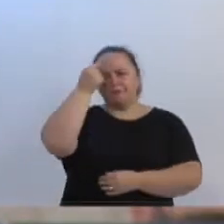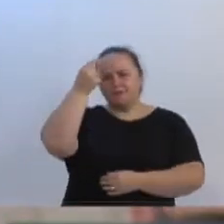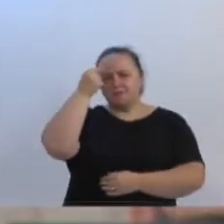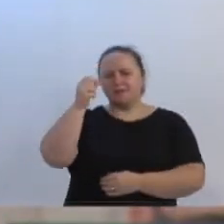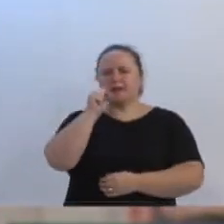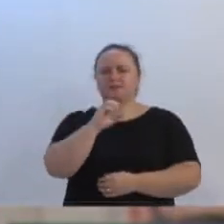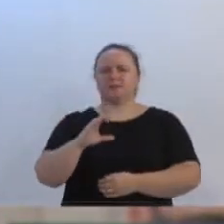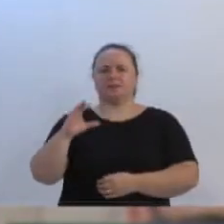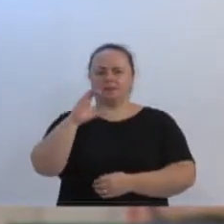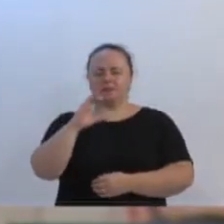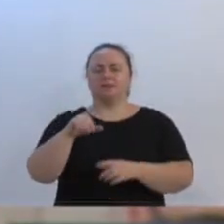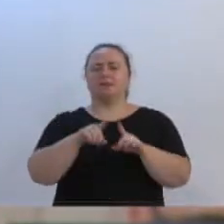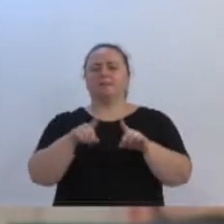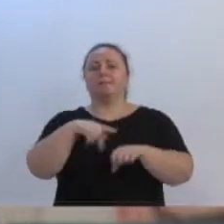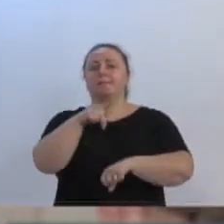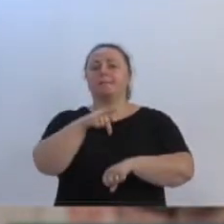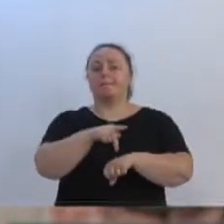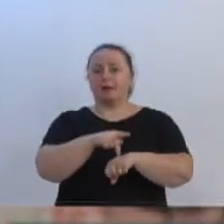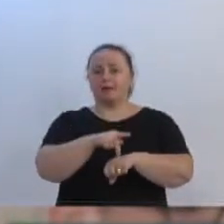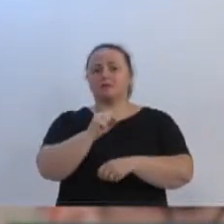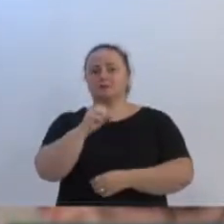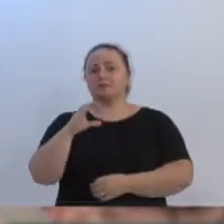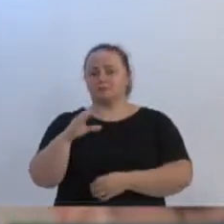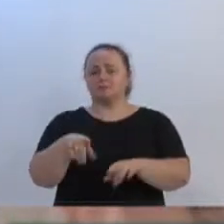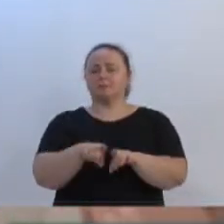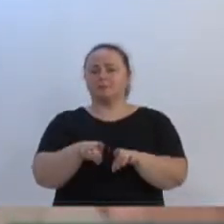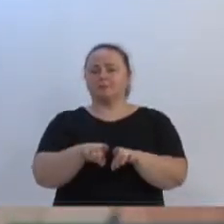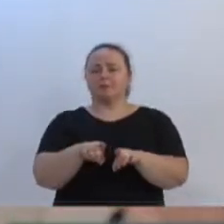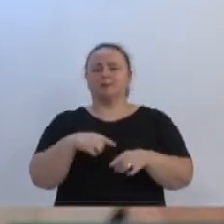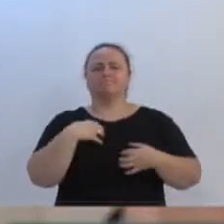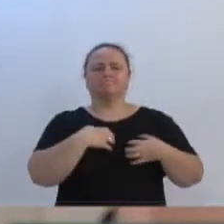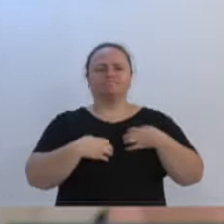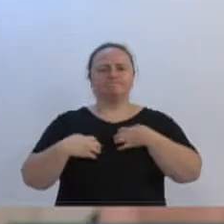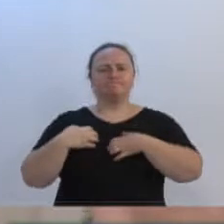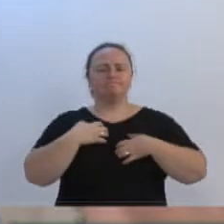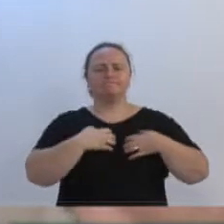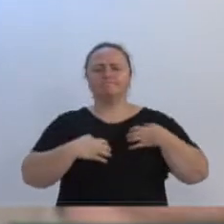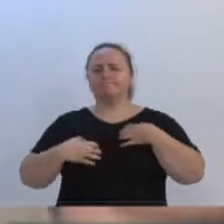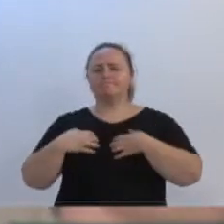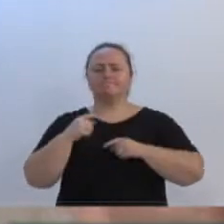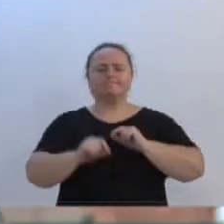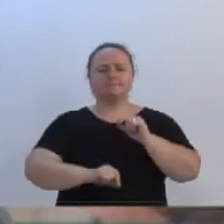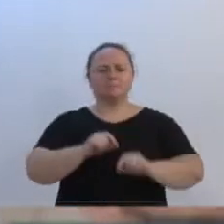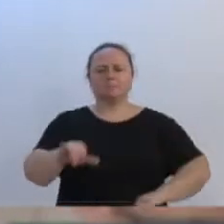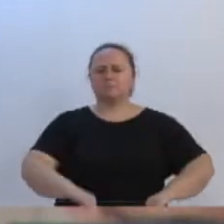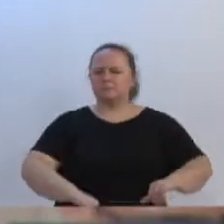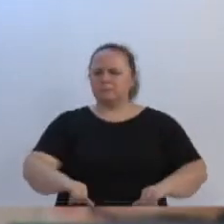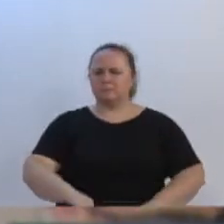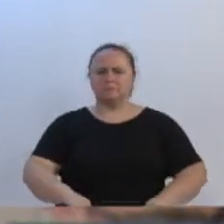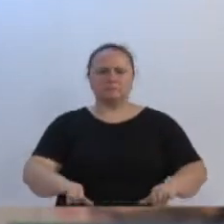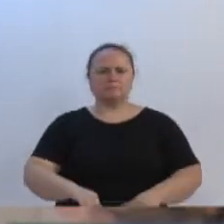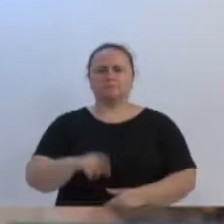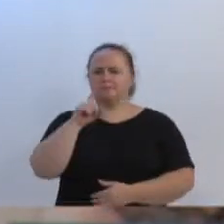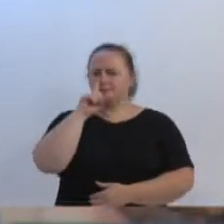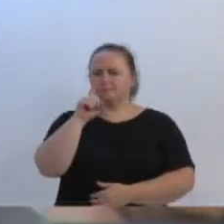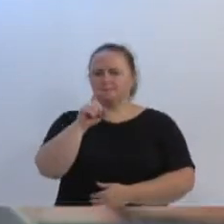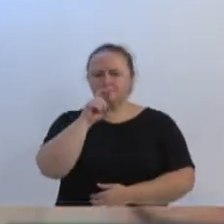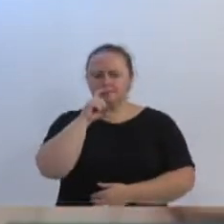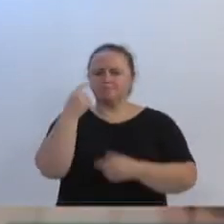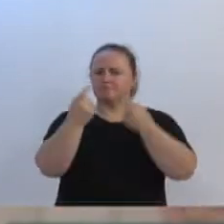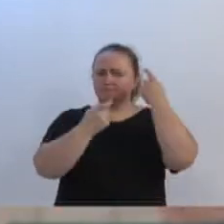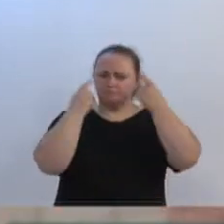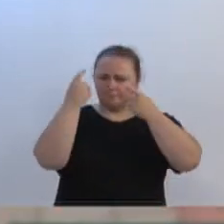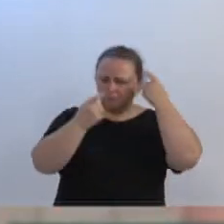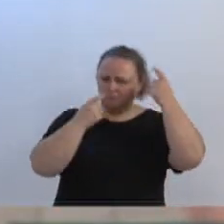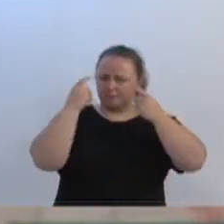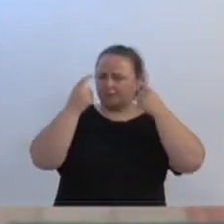e não só de Santa Catarina, mas do país. E a gente tem acompanhado a angústia, o sofrimento de pais preocupadíssimos com o futuro dos seus filhos, com